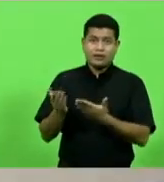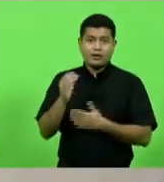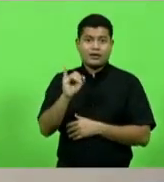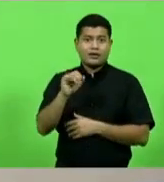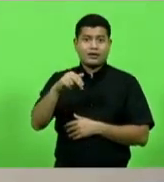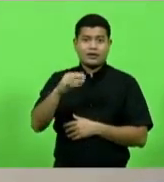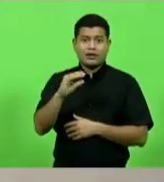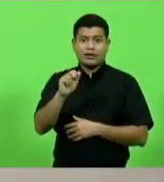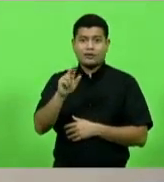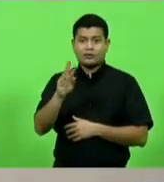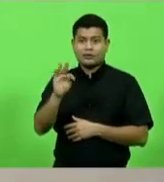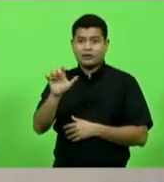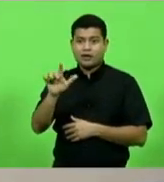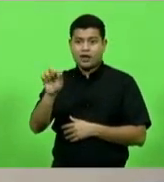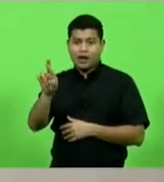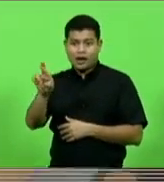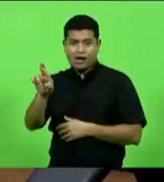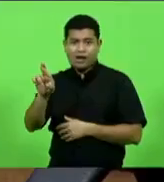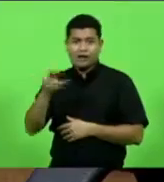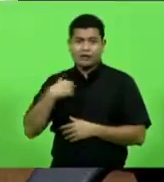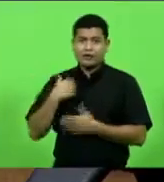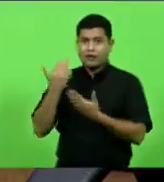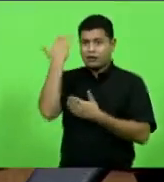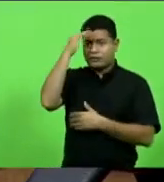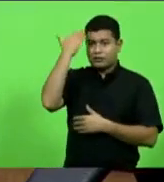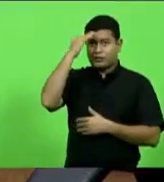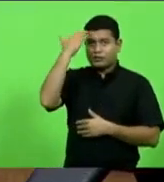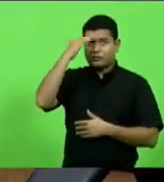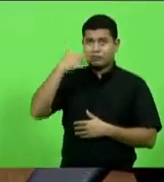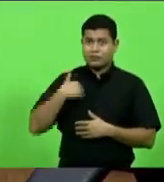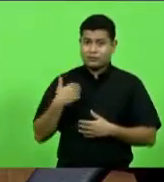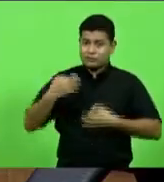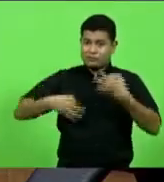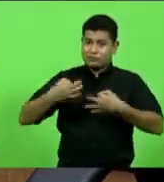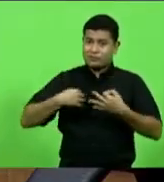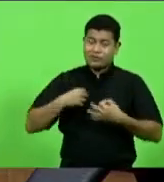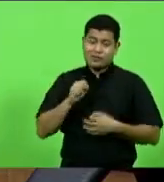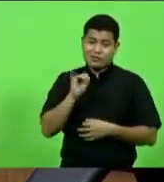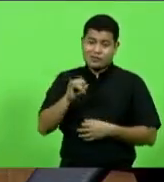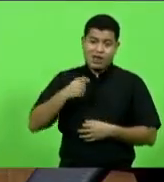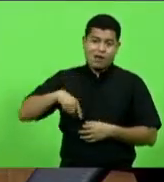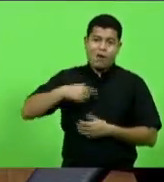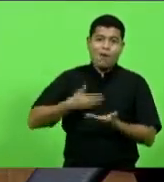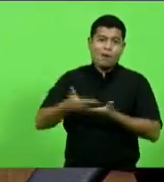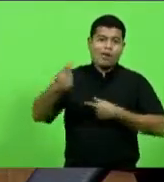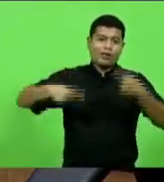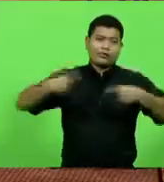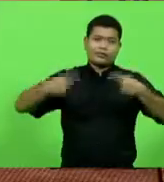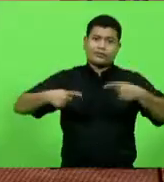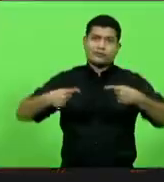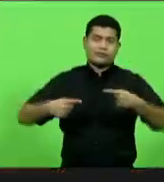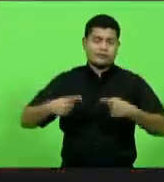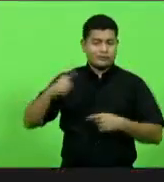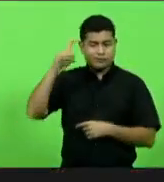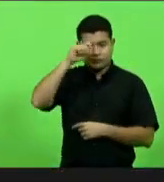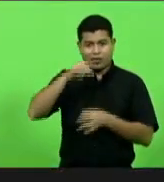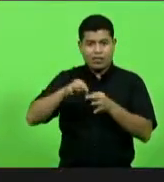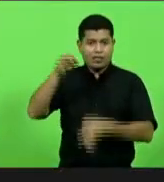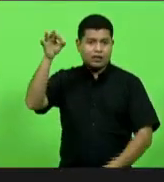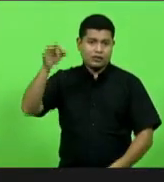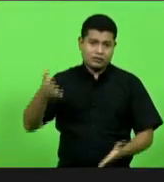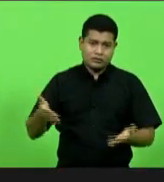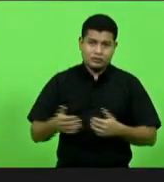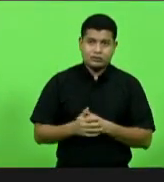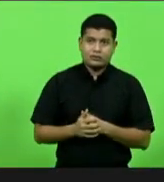não se refere ao relaxamento da prisão. E no primeiro processo. ficar aqui, a vai ficar o dia inteiro. presidente. palavra do deputado Ivan Nats pela ordem. Pela ordem, senhor presidente.